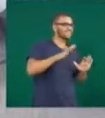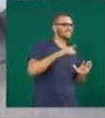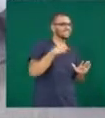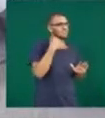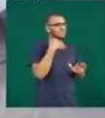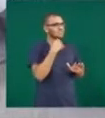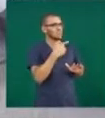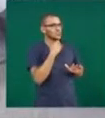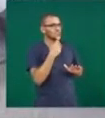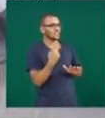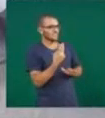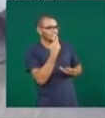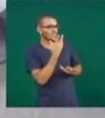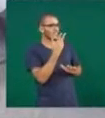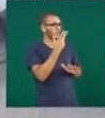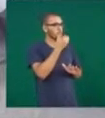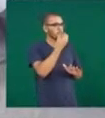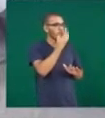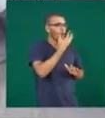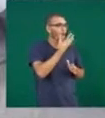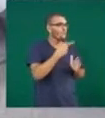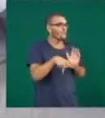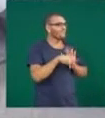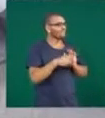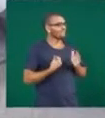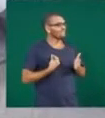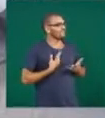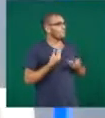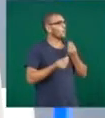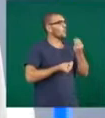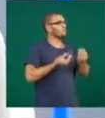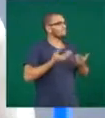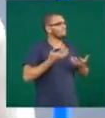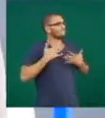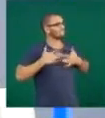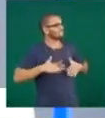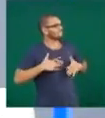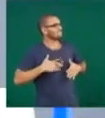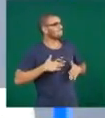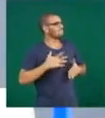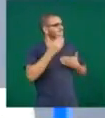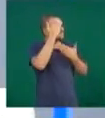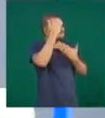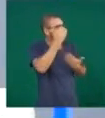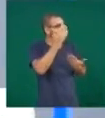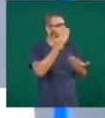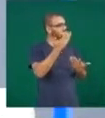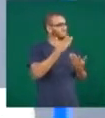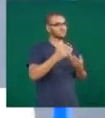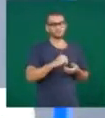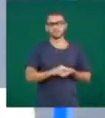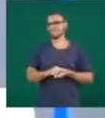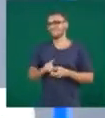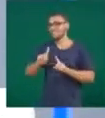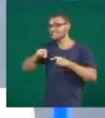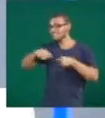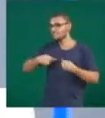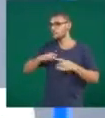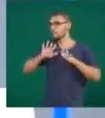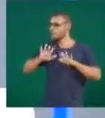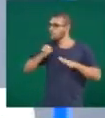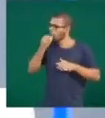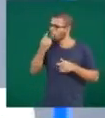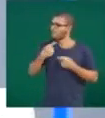vida, vamos assim dizer. Como trabalhar a gratidão? Diz, Lene, é um desafio, mas é desafio gostoso, porque vale a pena,